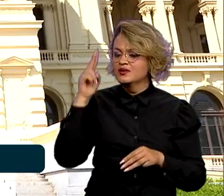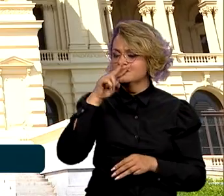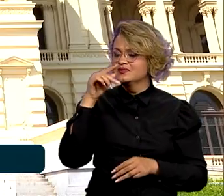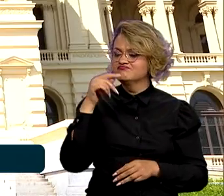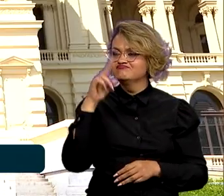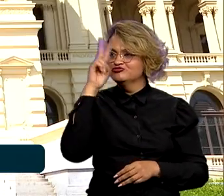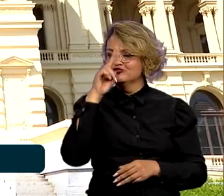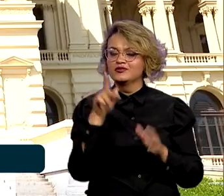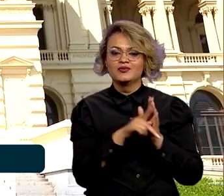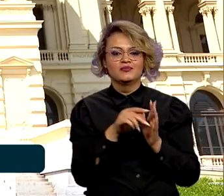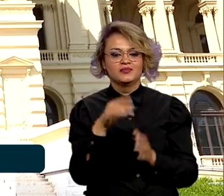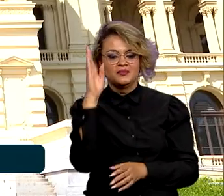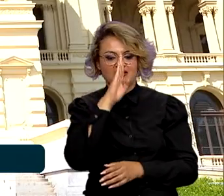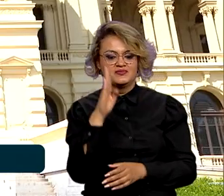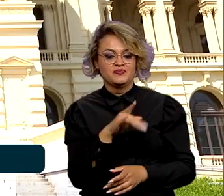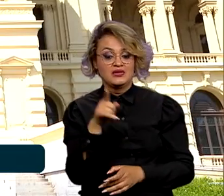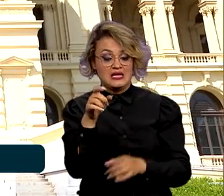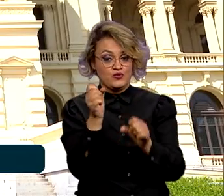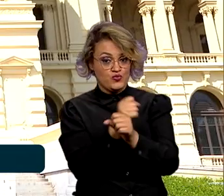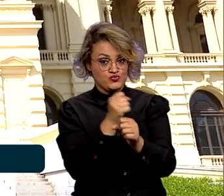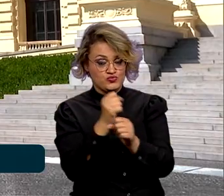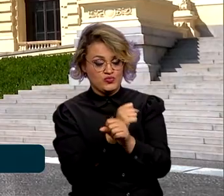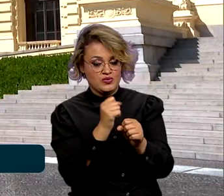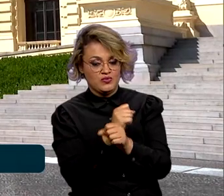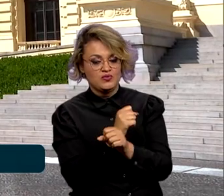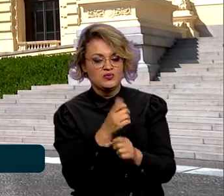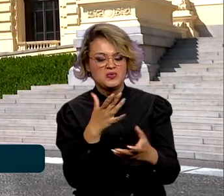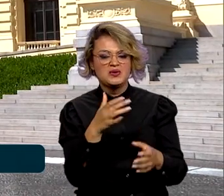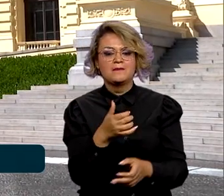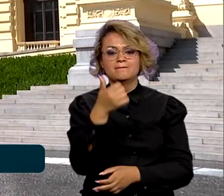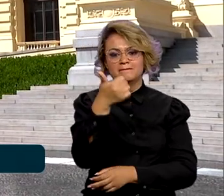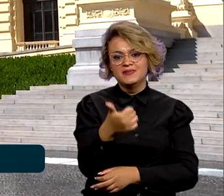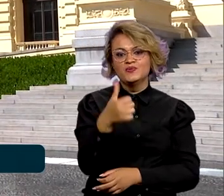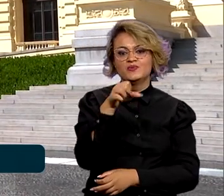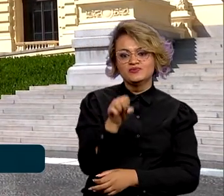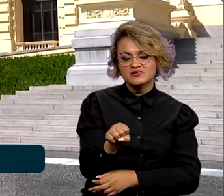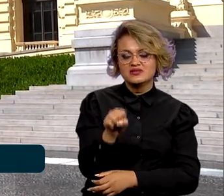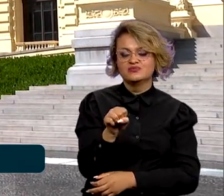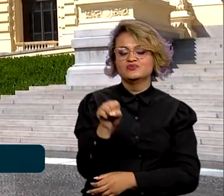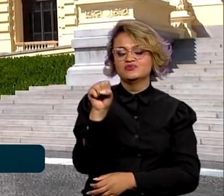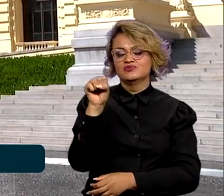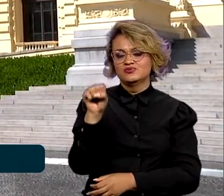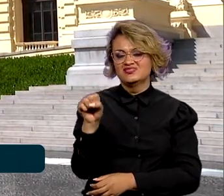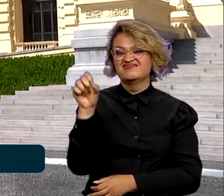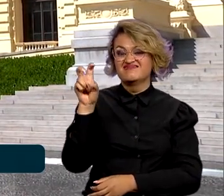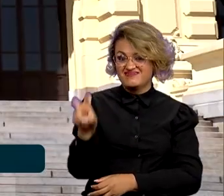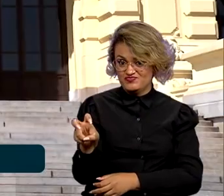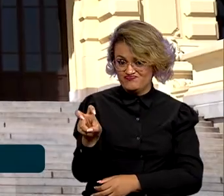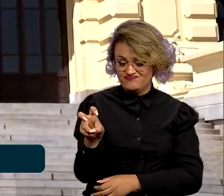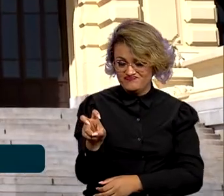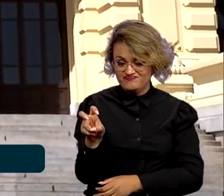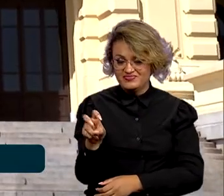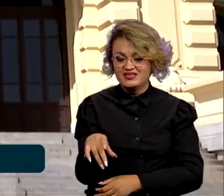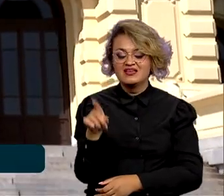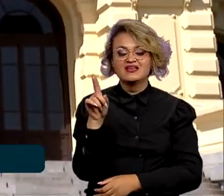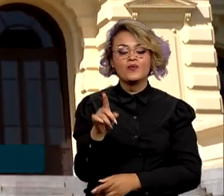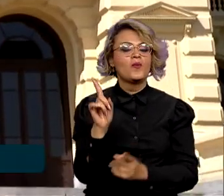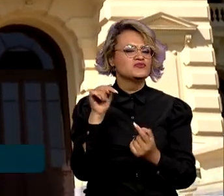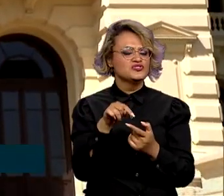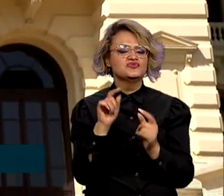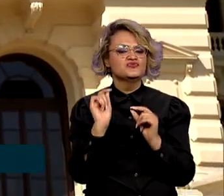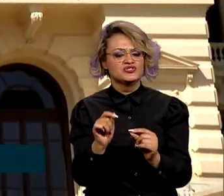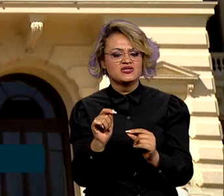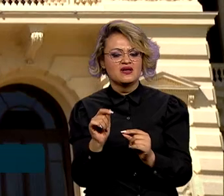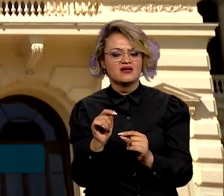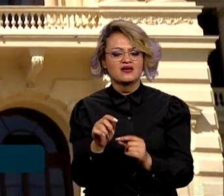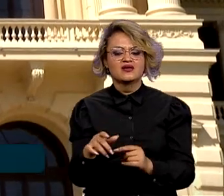O prédio começou a ser construído por volta de 1885, já com o propósito